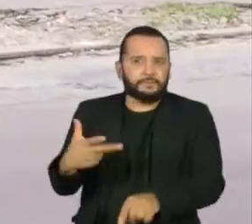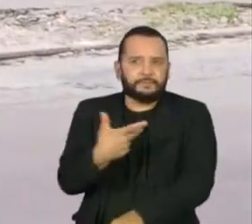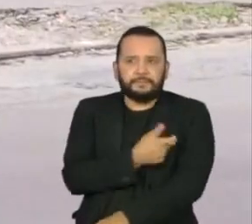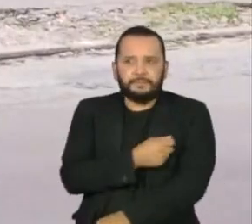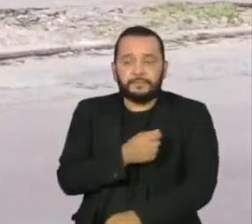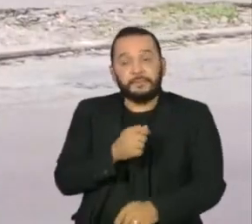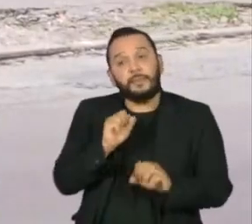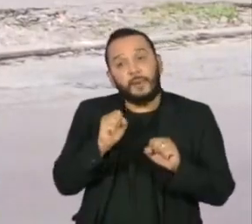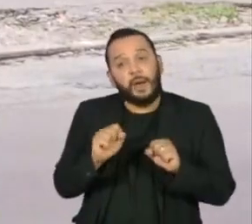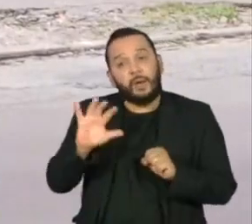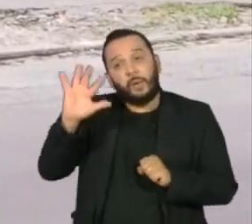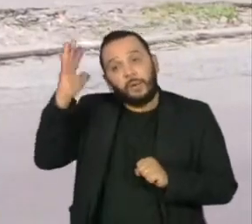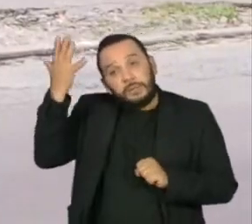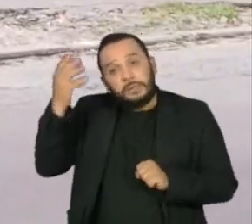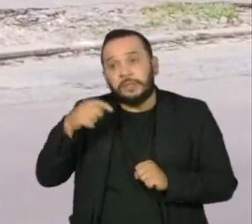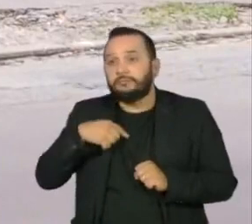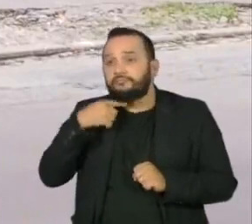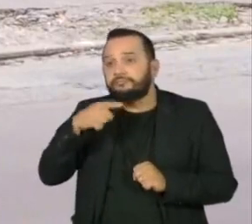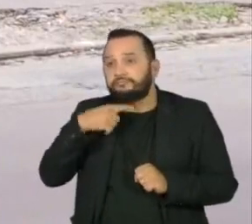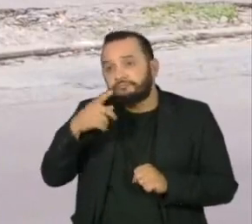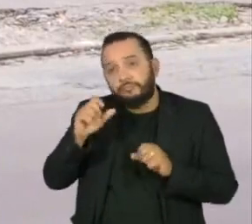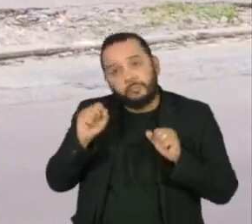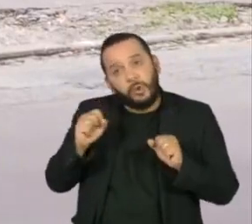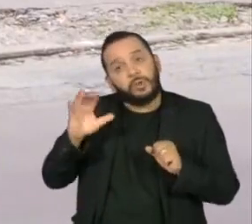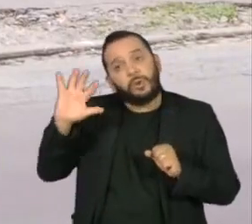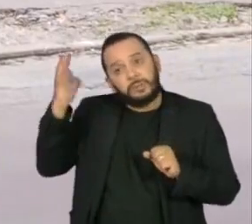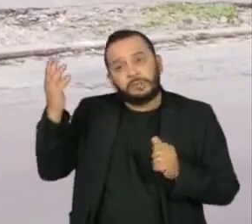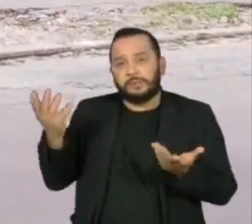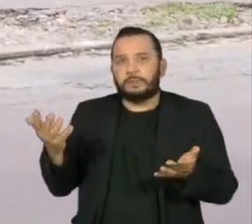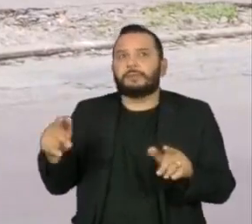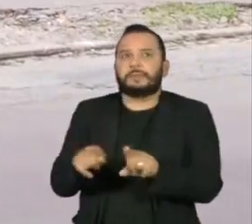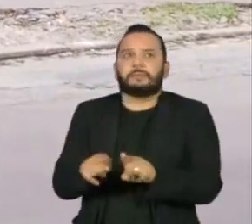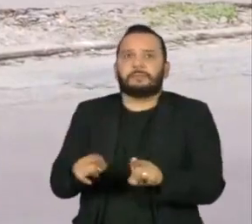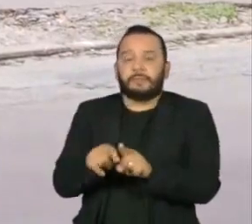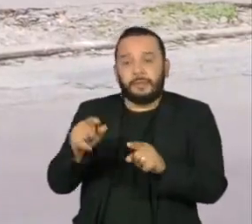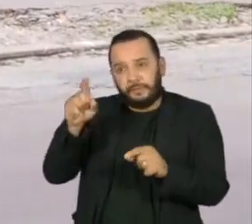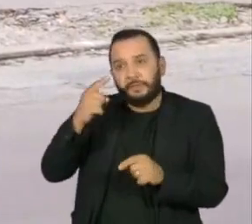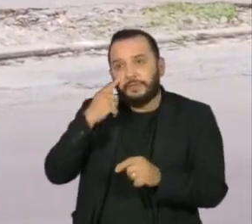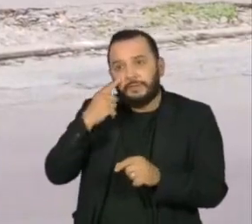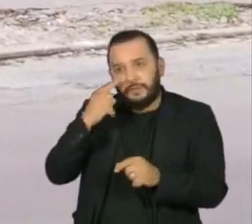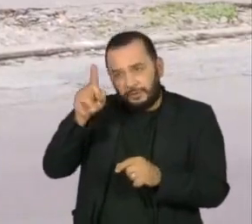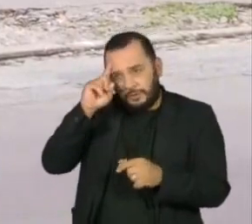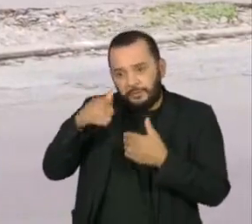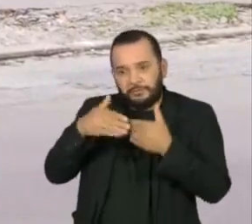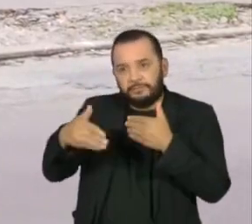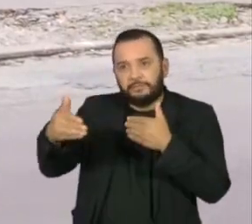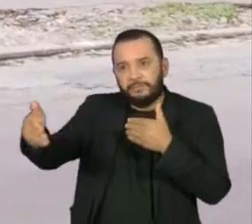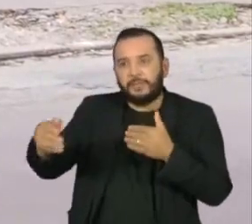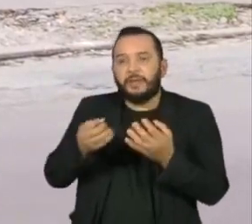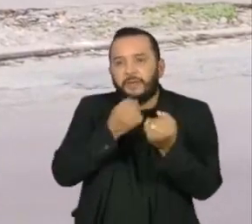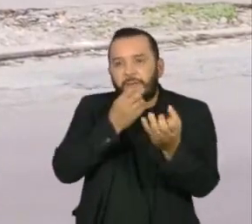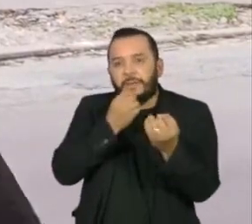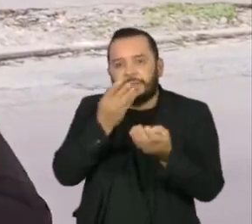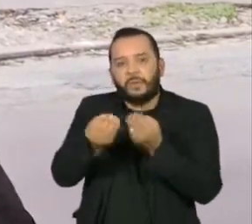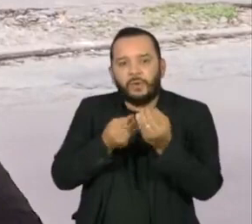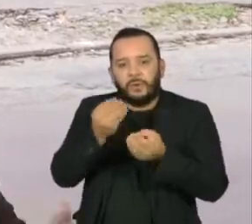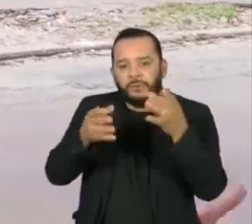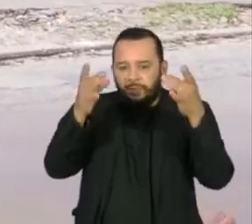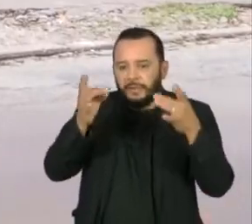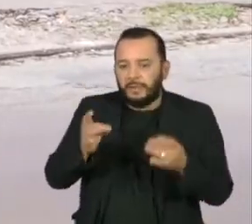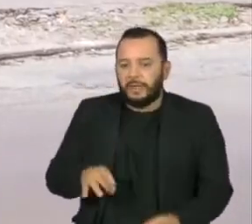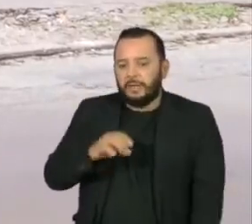Nos próximos dias, dados mais consistentes sobre o potencial perigo que a Ômicron representa devem ser apresentados.